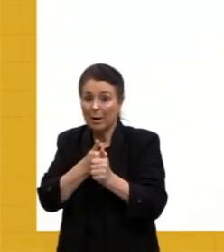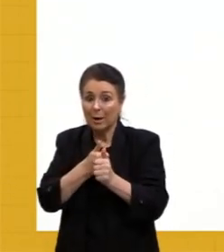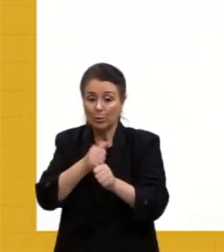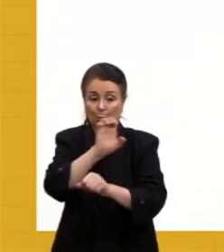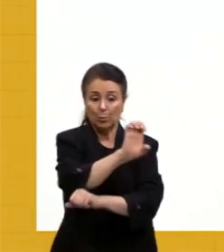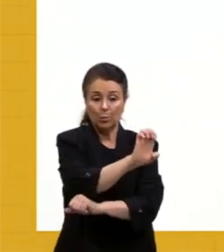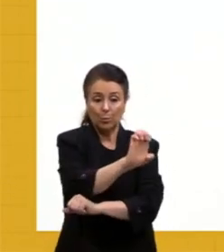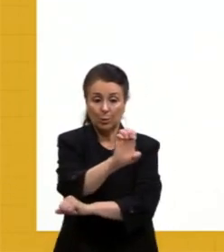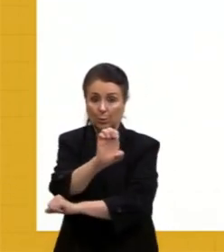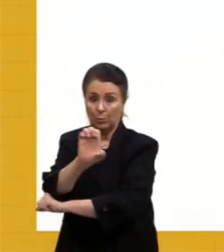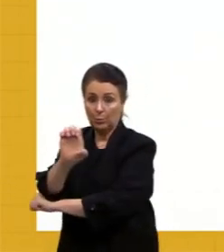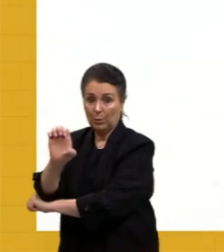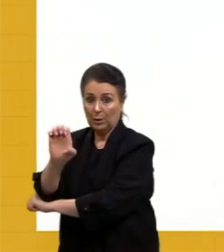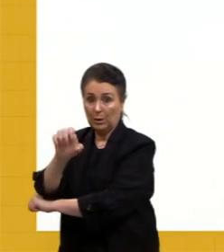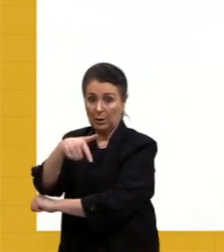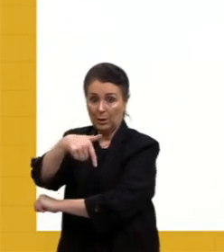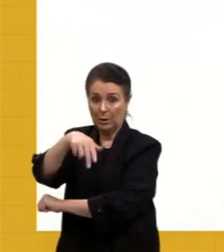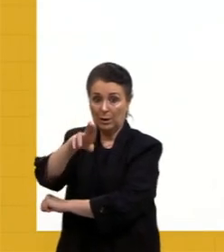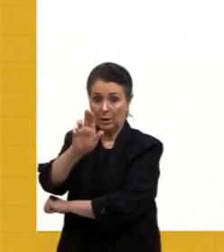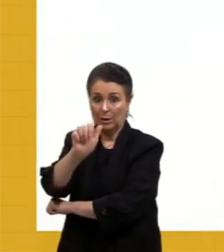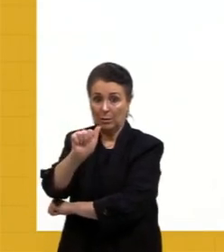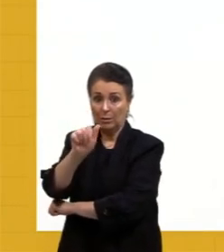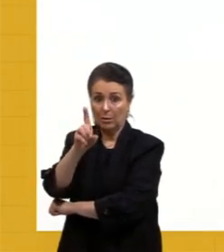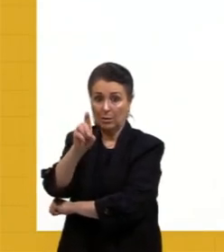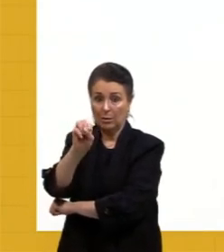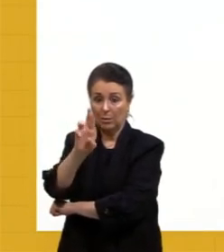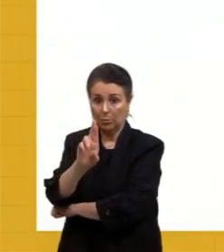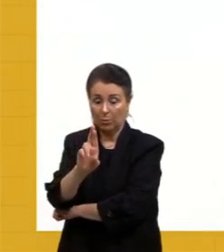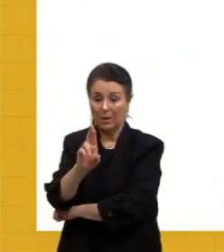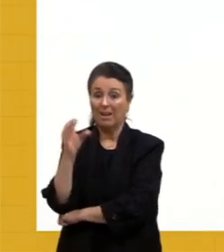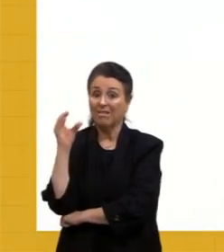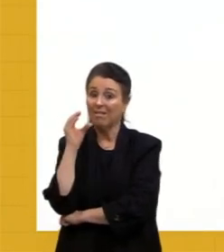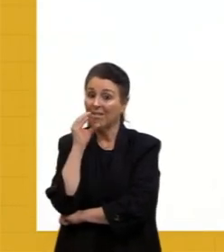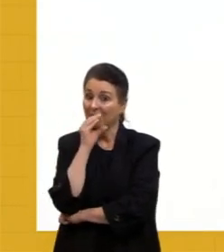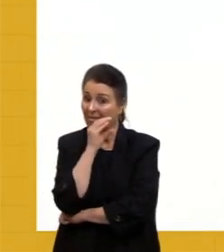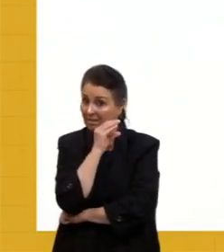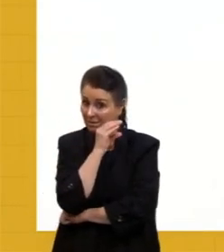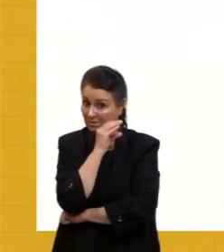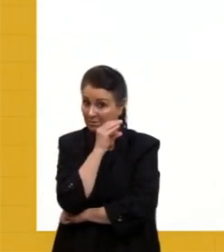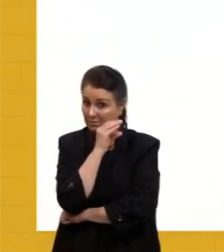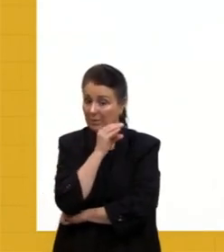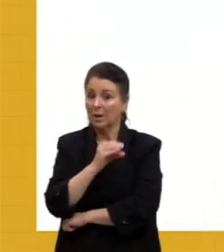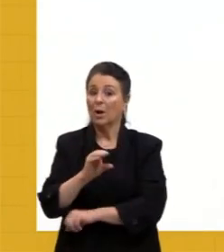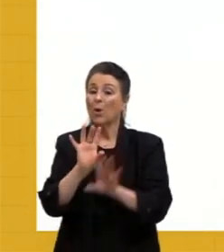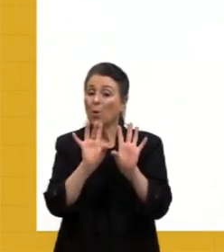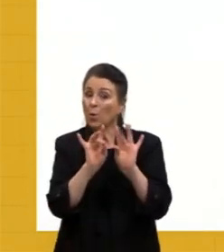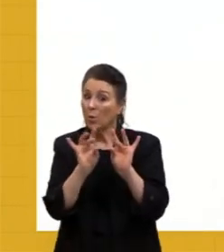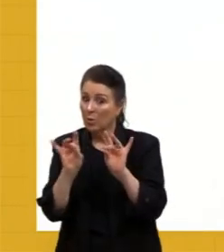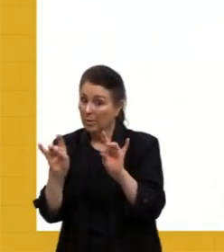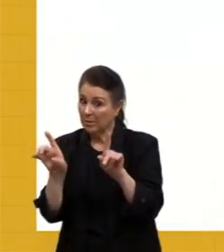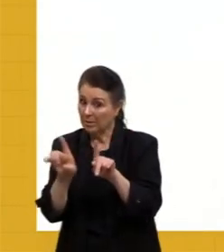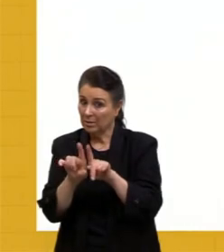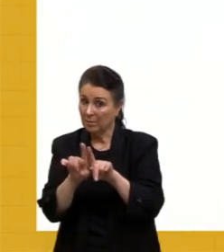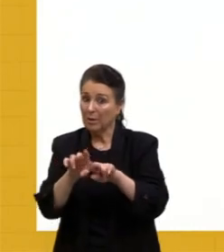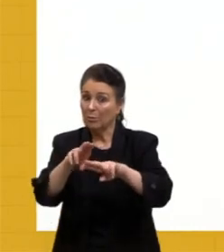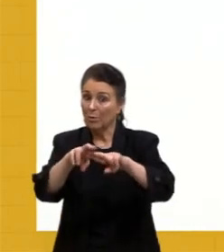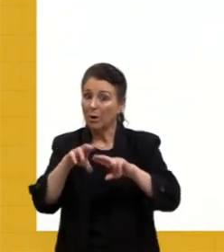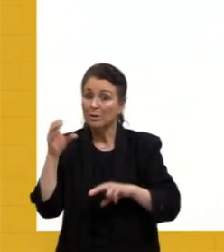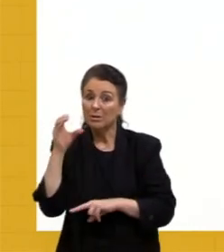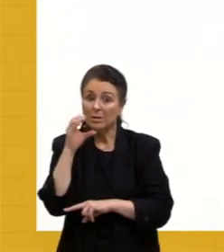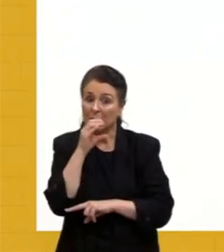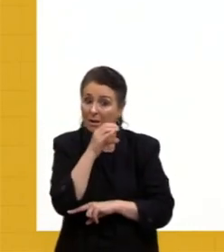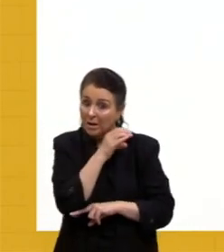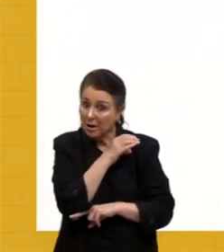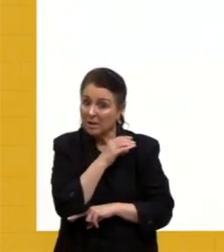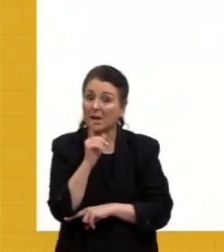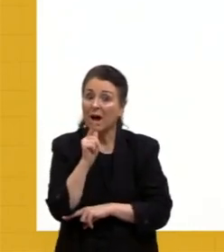mais quente, né, vai ser, vai ser uma massa de ar quente, possivelmente uma massa de ar úmida, né, porque se tu tem mais calor, tu tem mais vapor